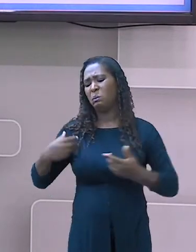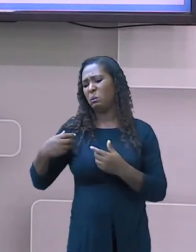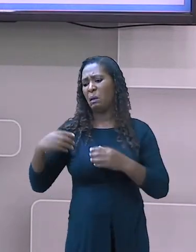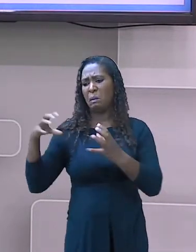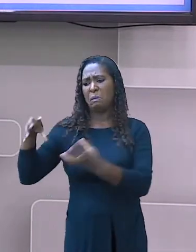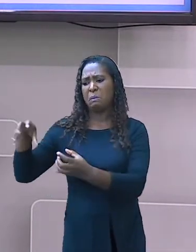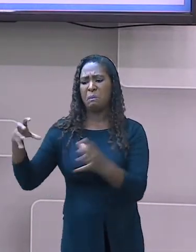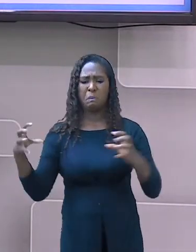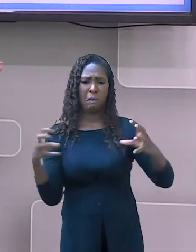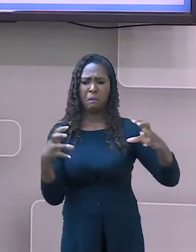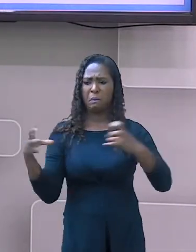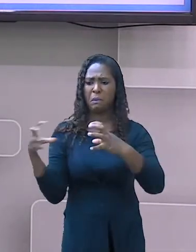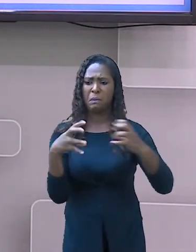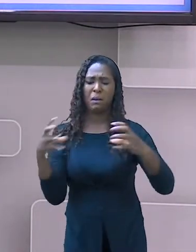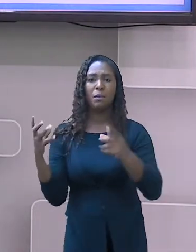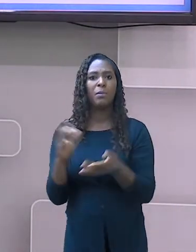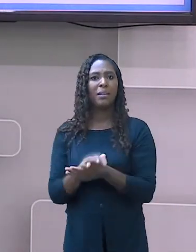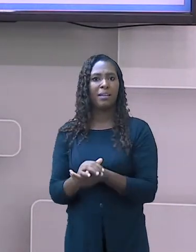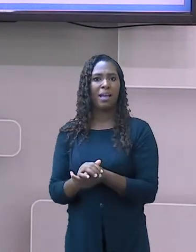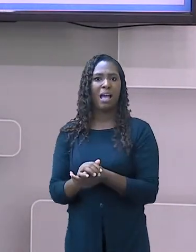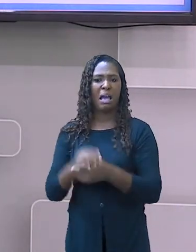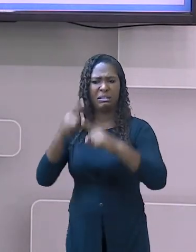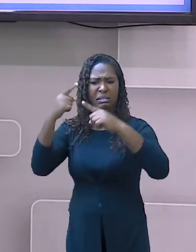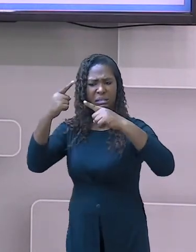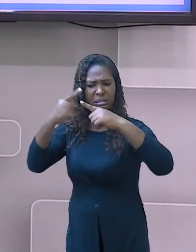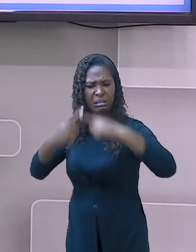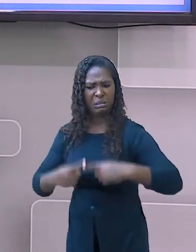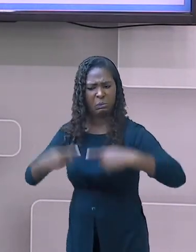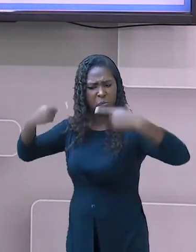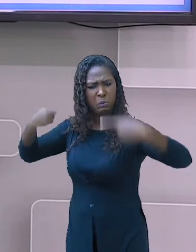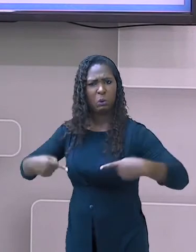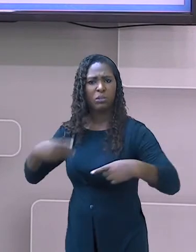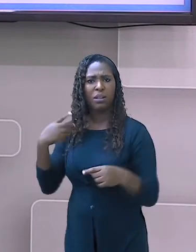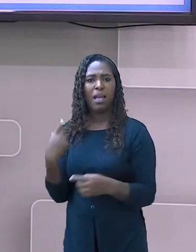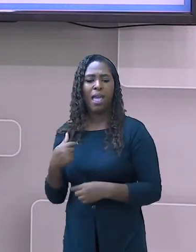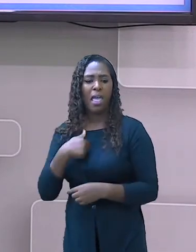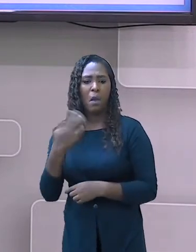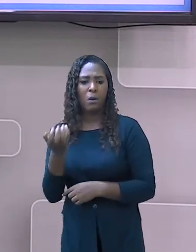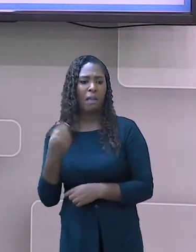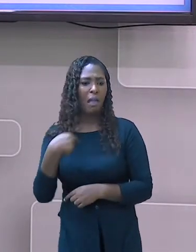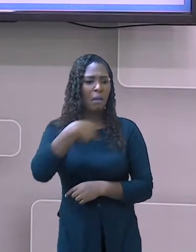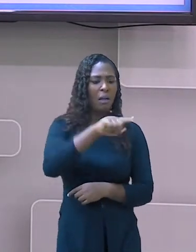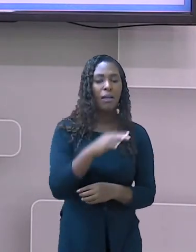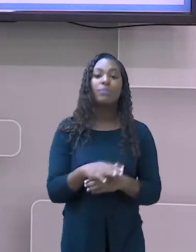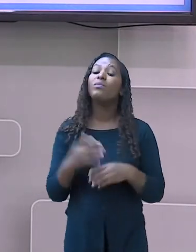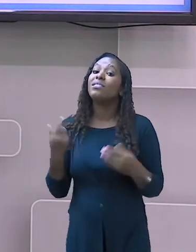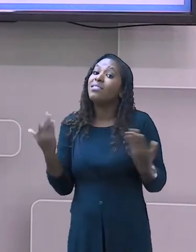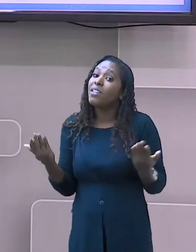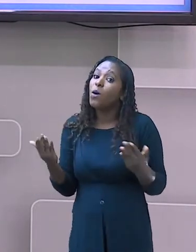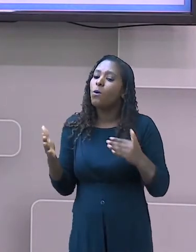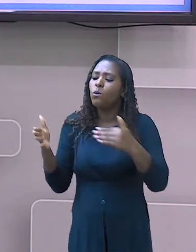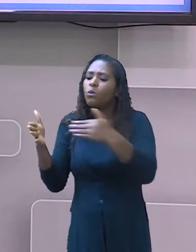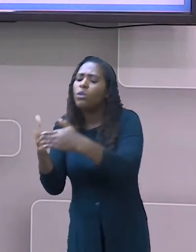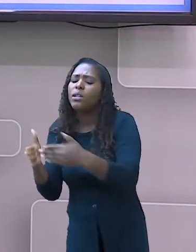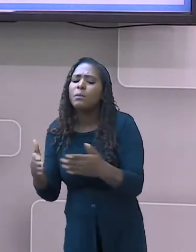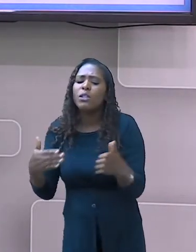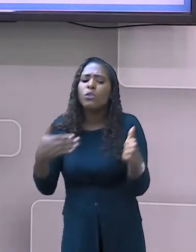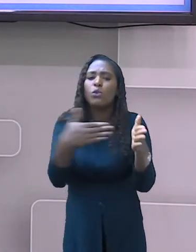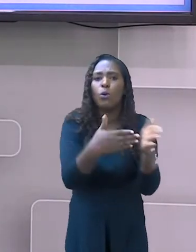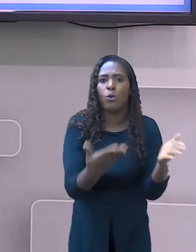Essa linha imaginária passava a 370 léguas do Caba Verde.